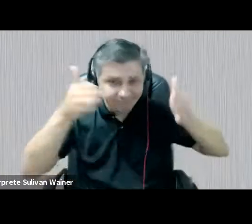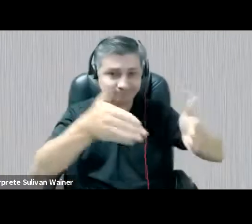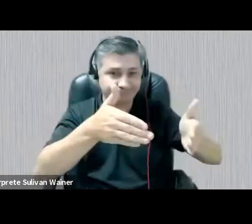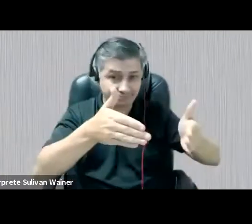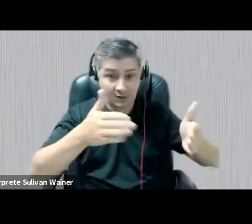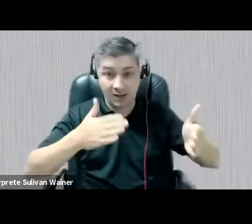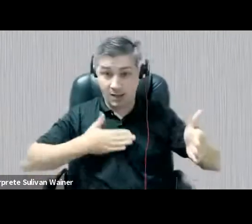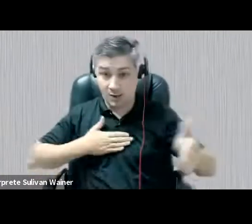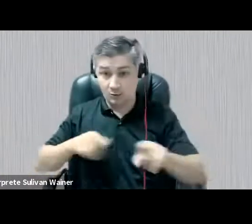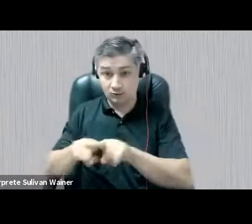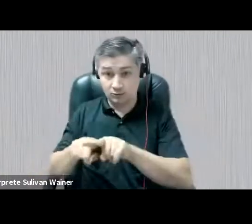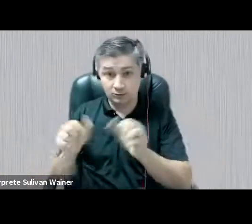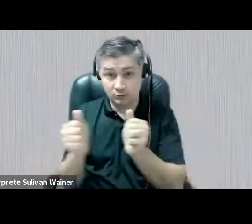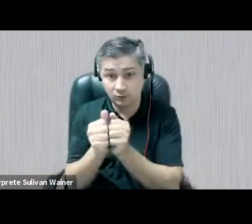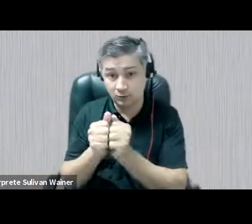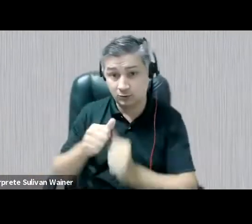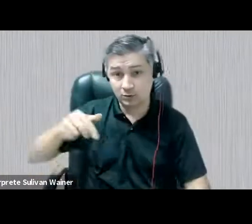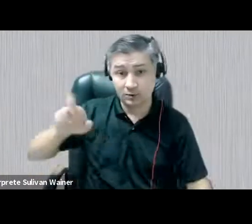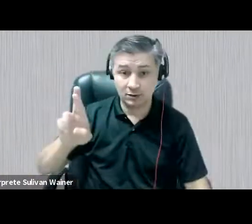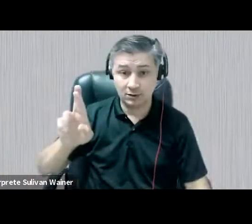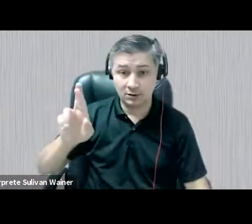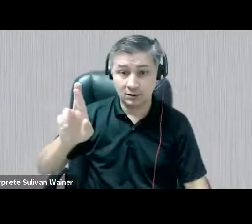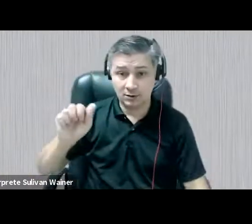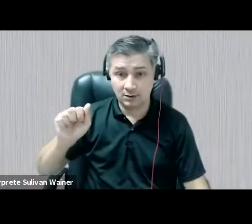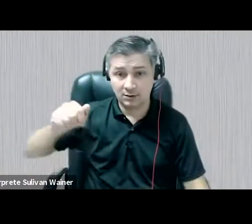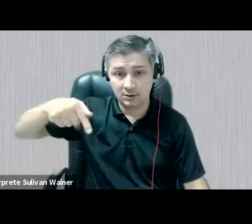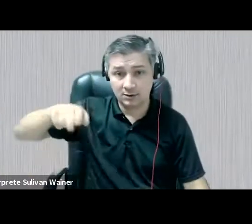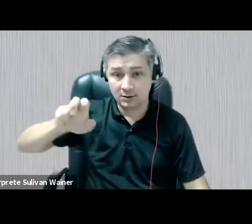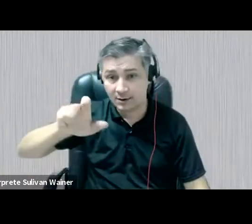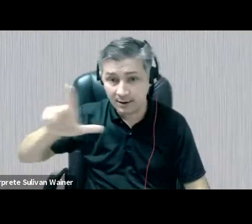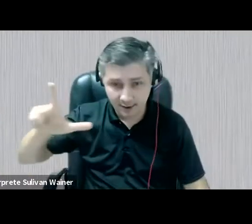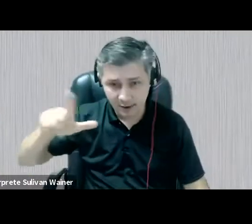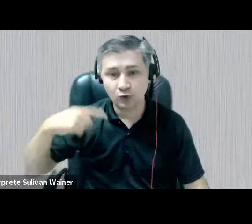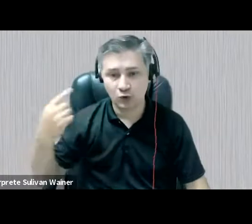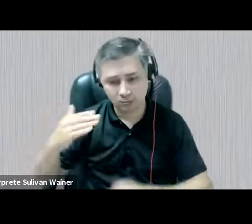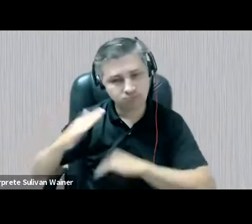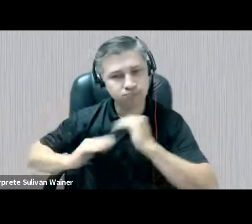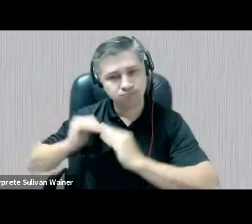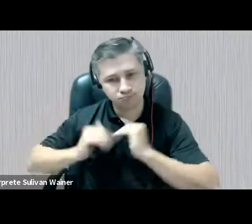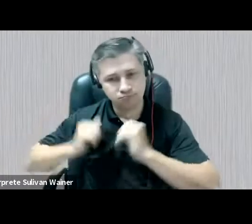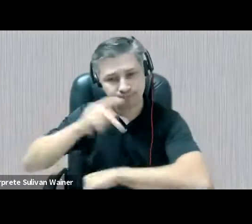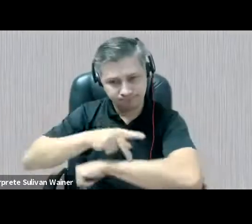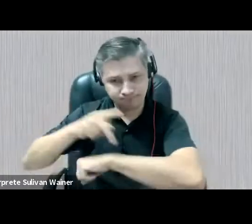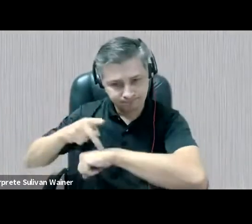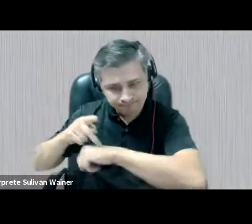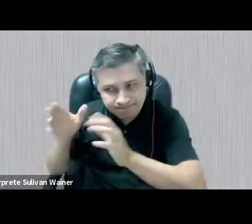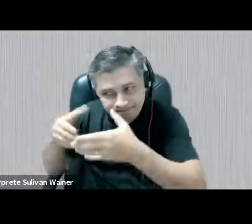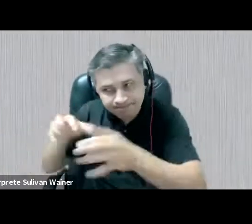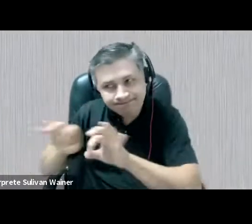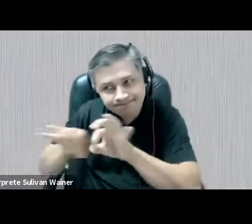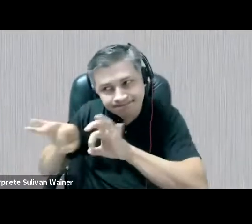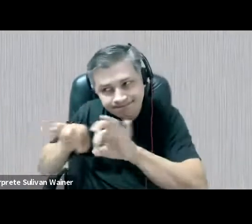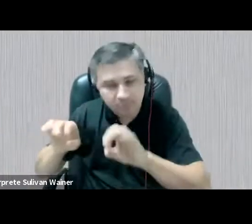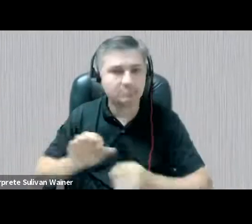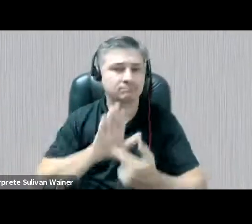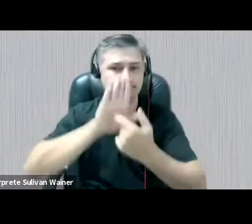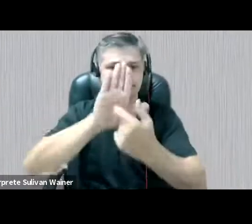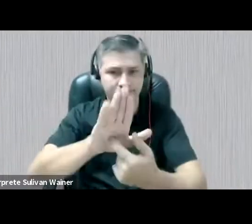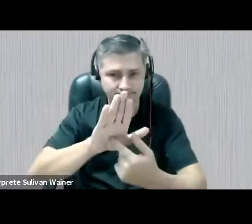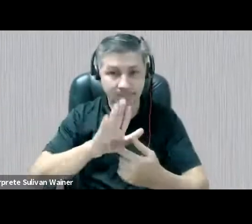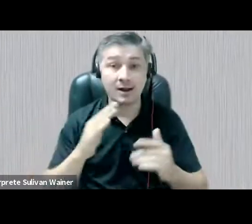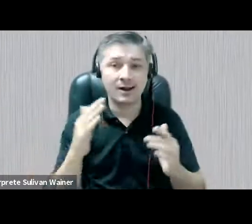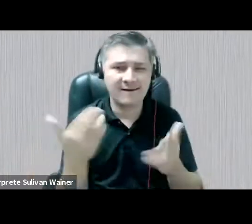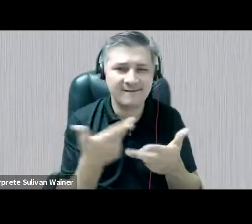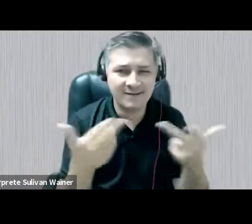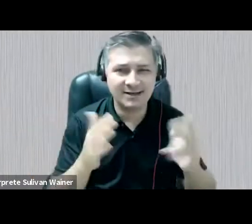e a Raquel sistematizamos, né, de nossa prática pedagógica e onde nós trazemos as elaborações e